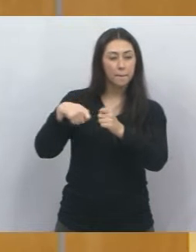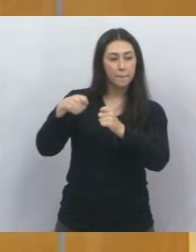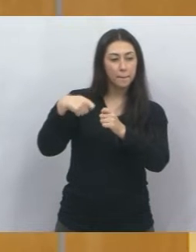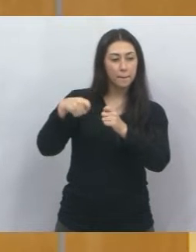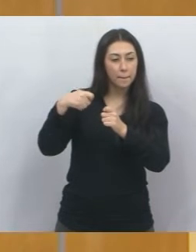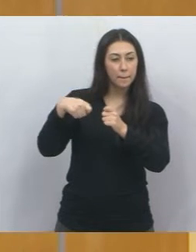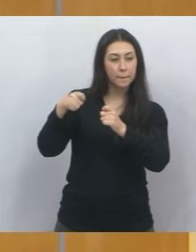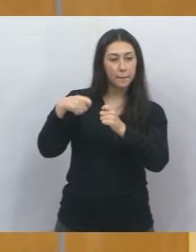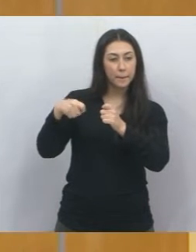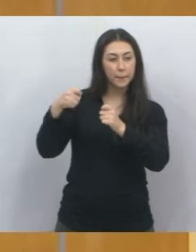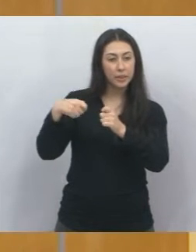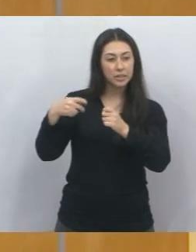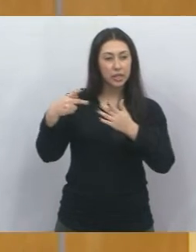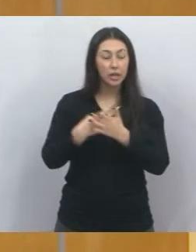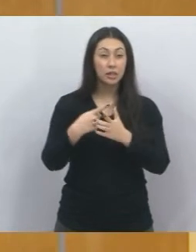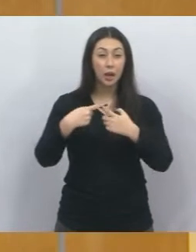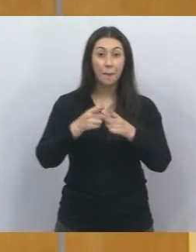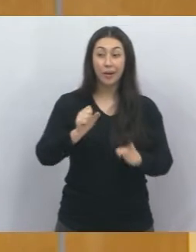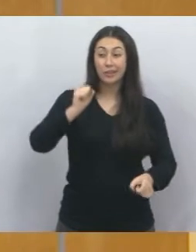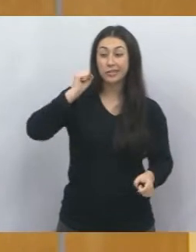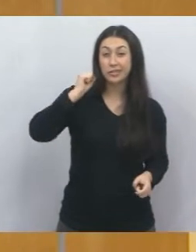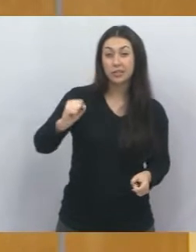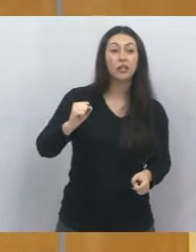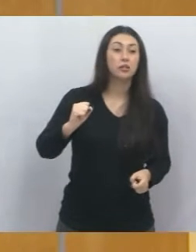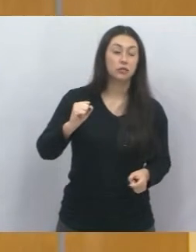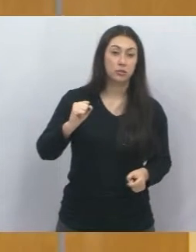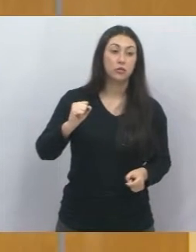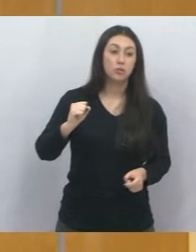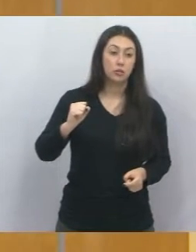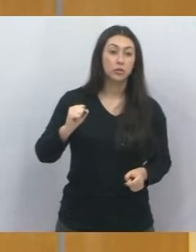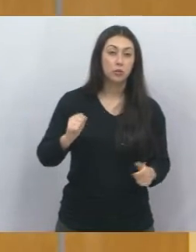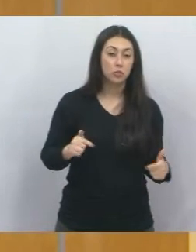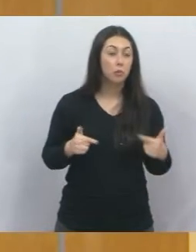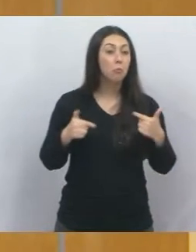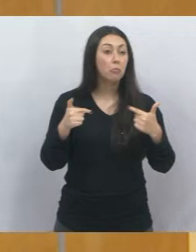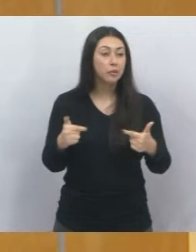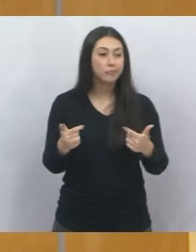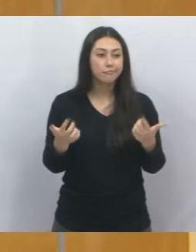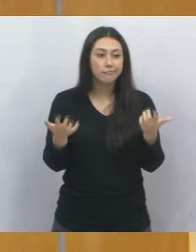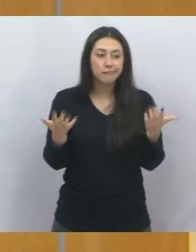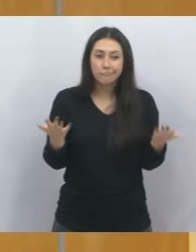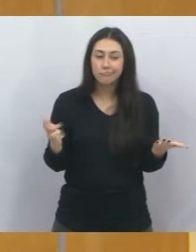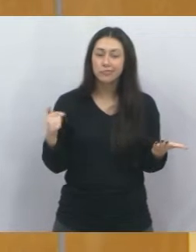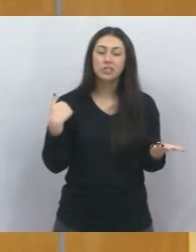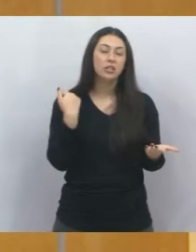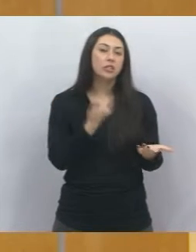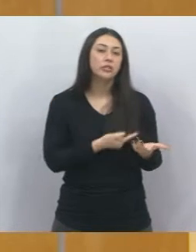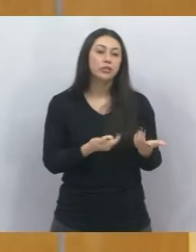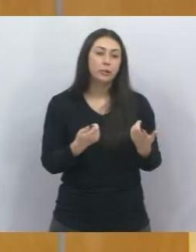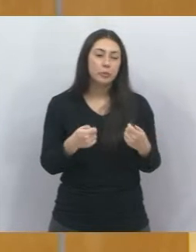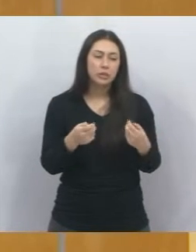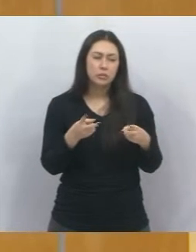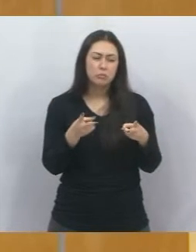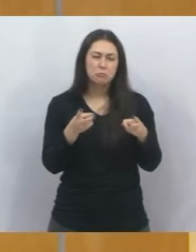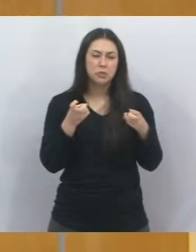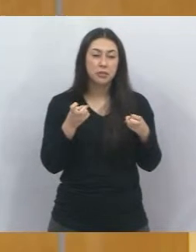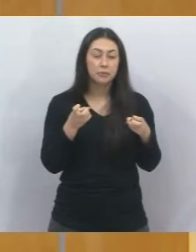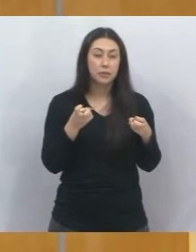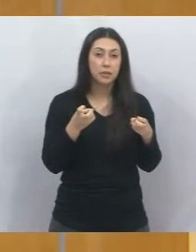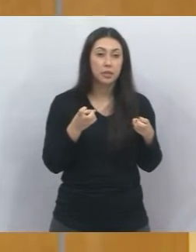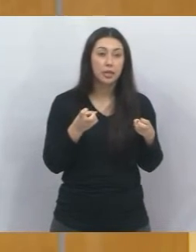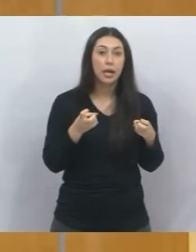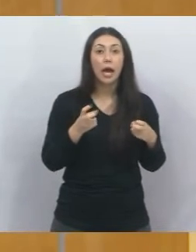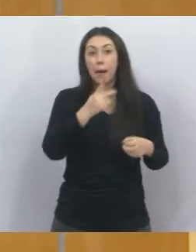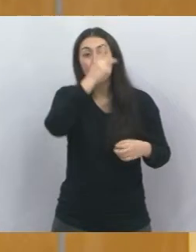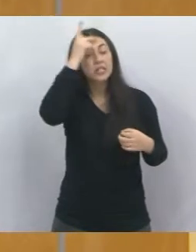acabaram sendo brutalmente assassinados numa causa. É assim que a gente tem que ver a situação. Levanta